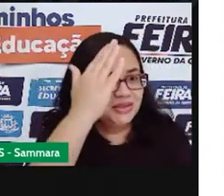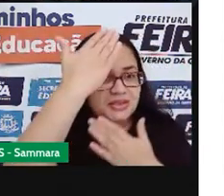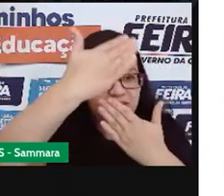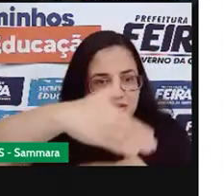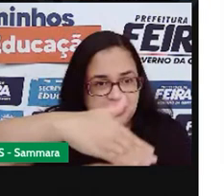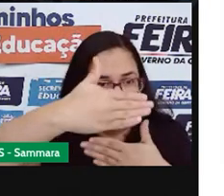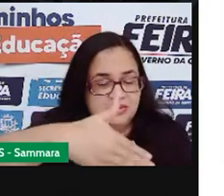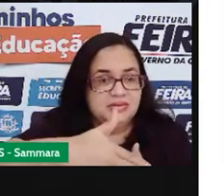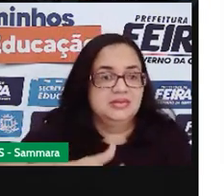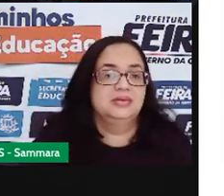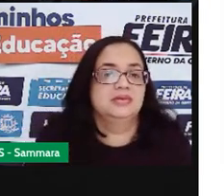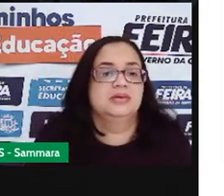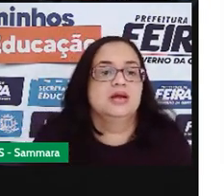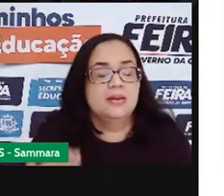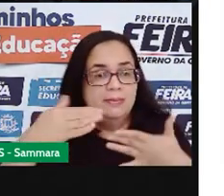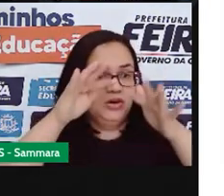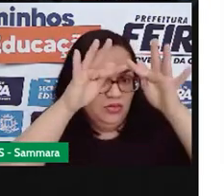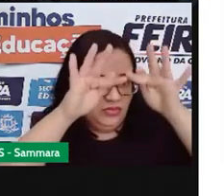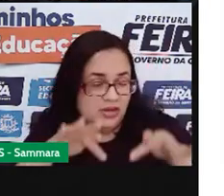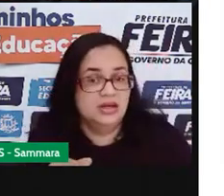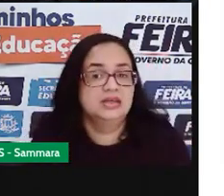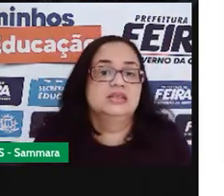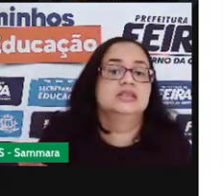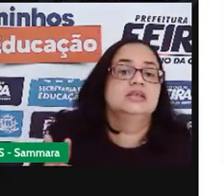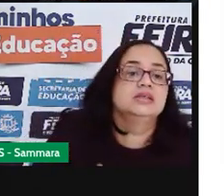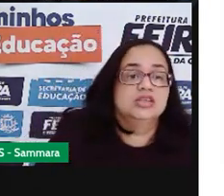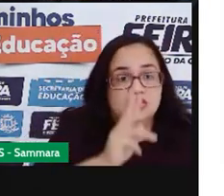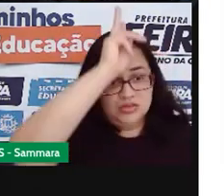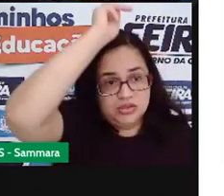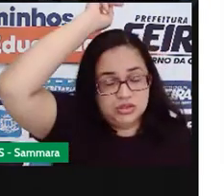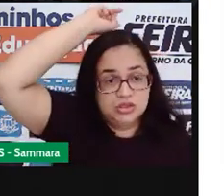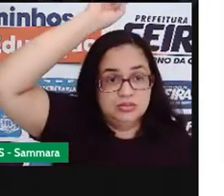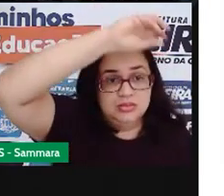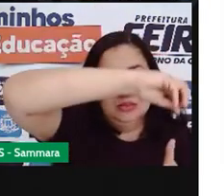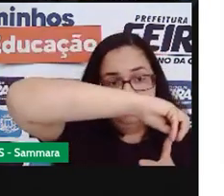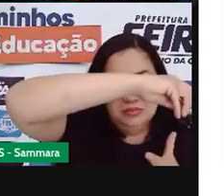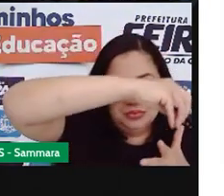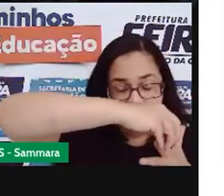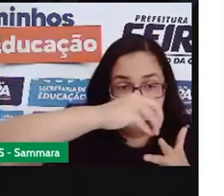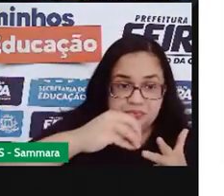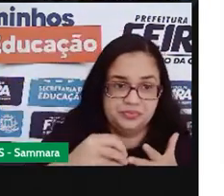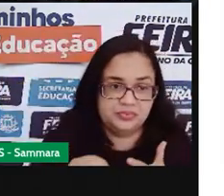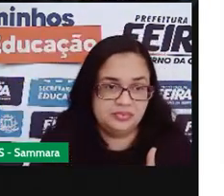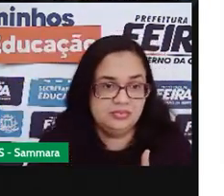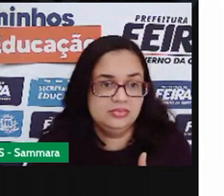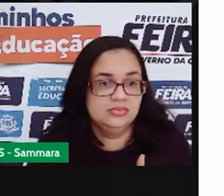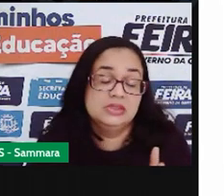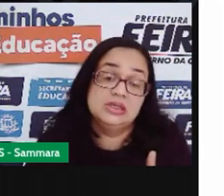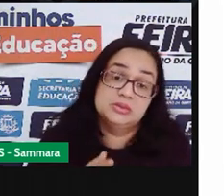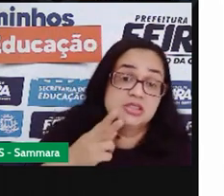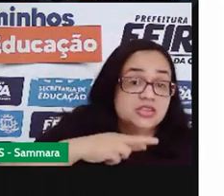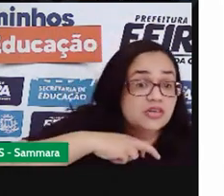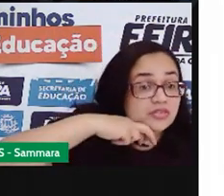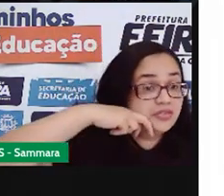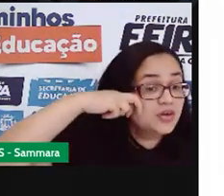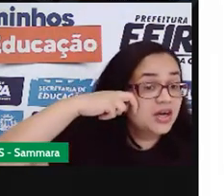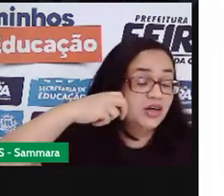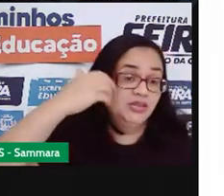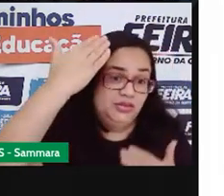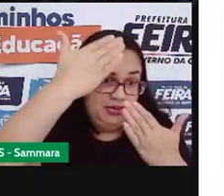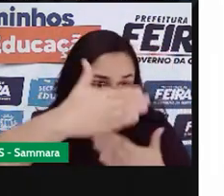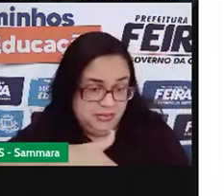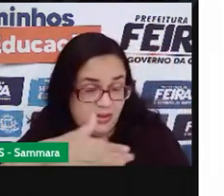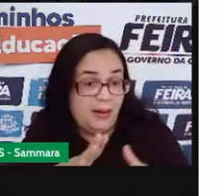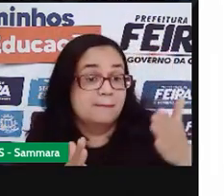O exame são as provas finais, vestibular, o ENEM. Então, quem não quer passar vexame na hora da prova,